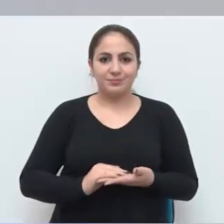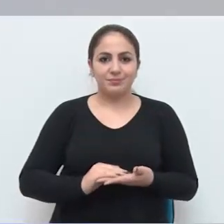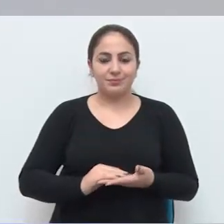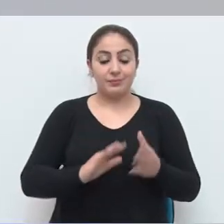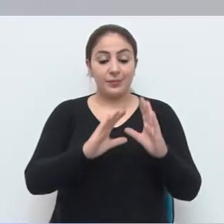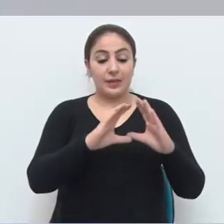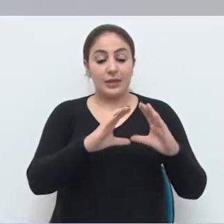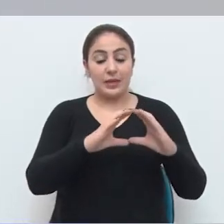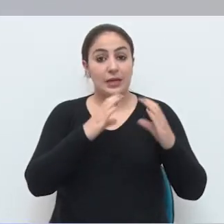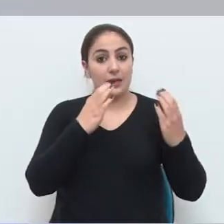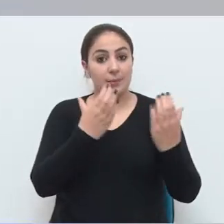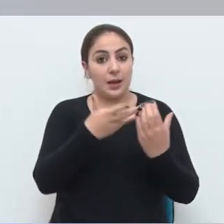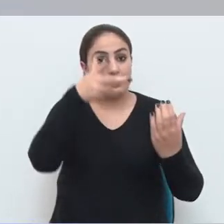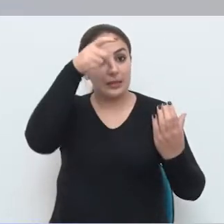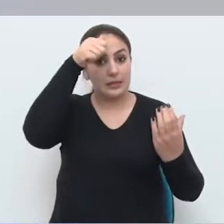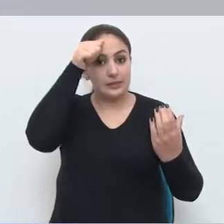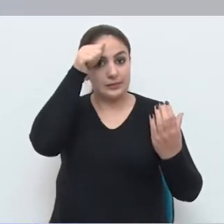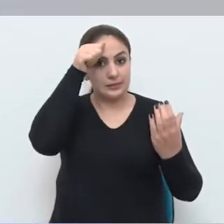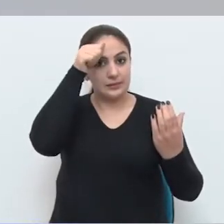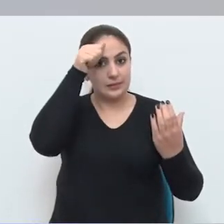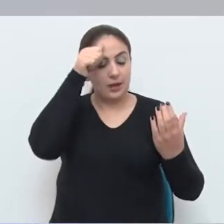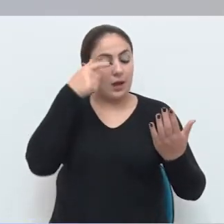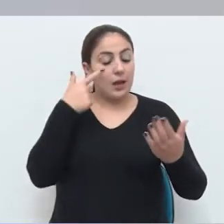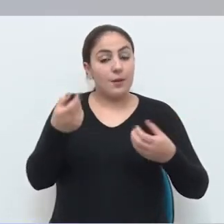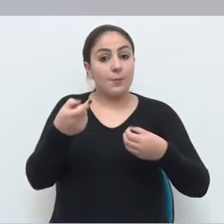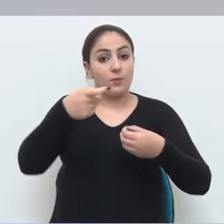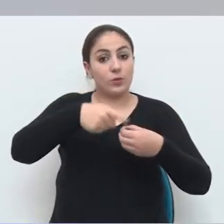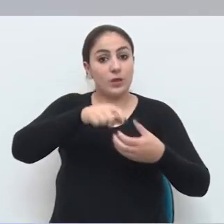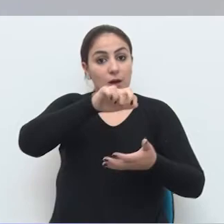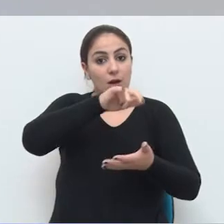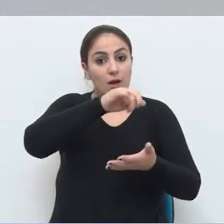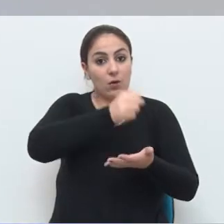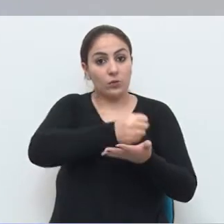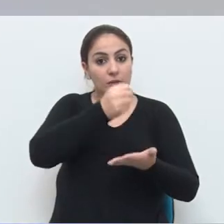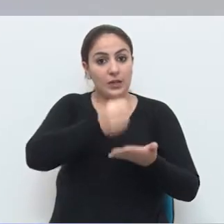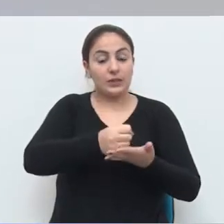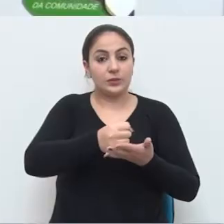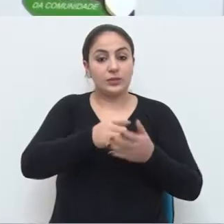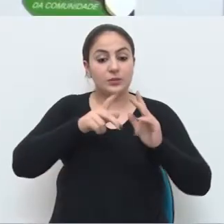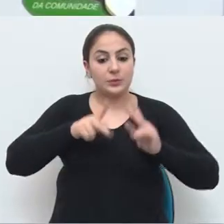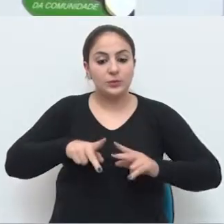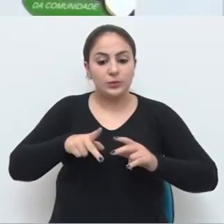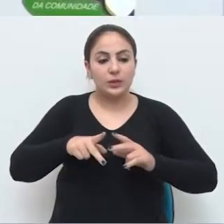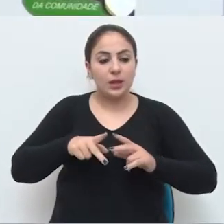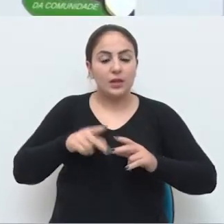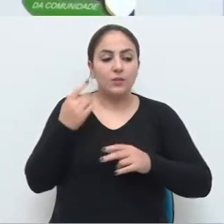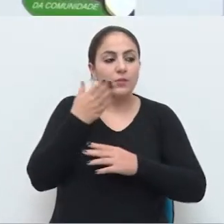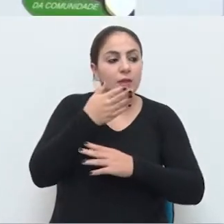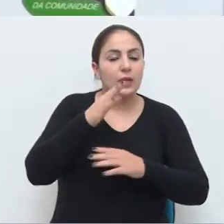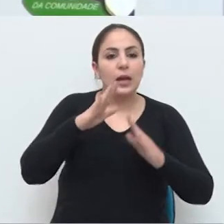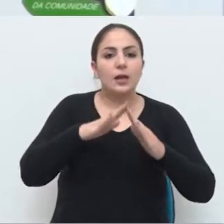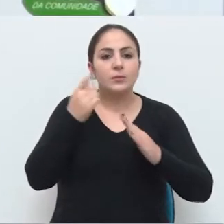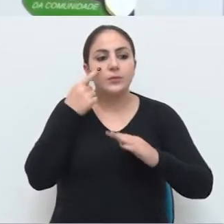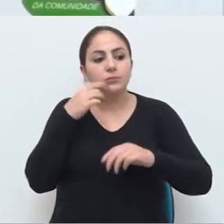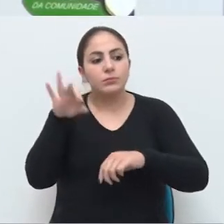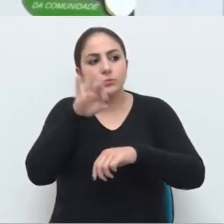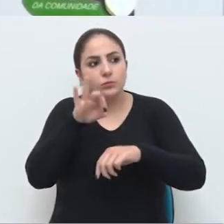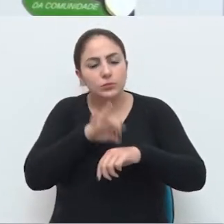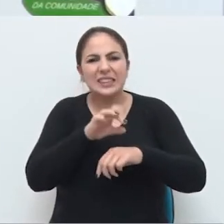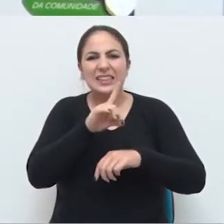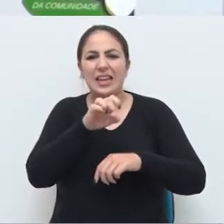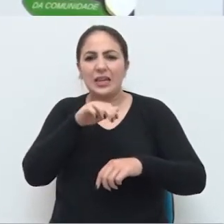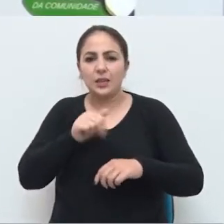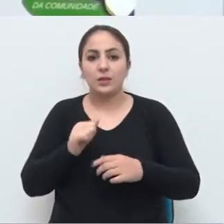aprecia a autorização para renovar contrato dos agentes de endemias. Então eu acho que a gente é mais do que merecido a